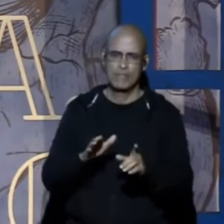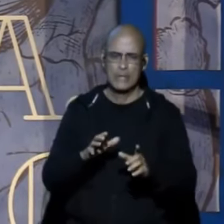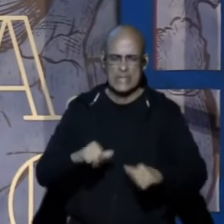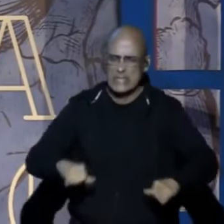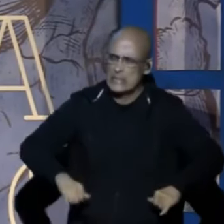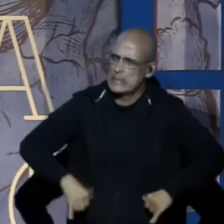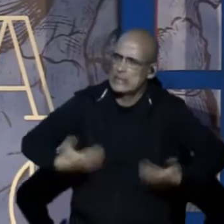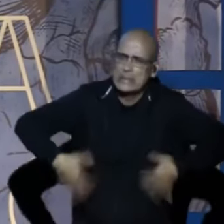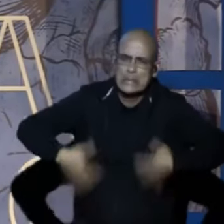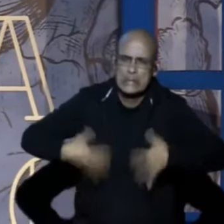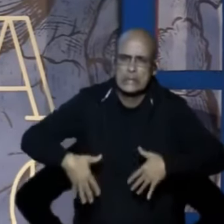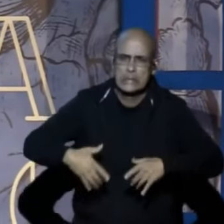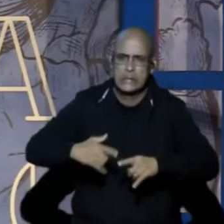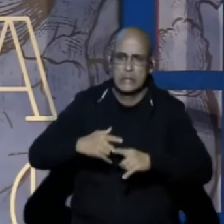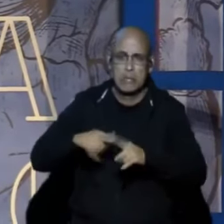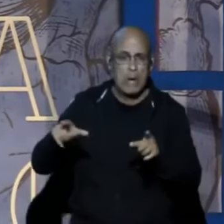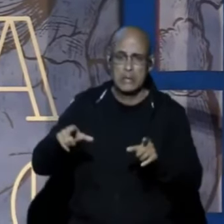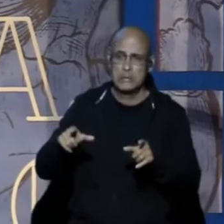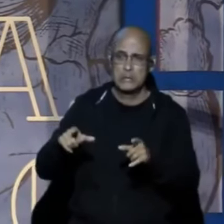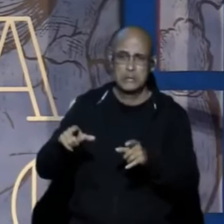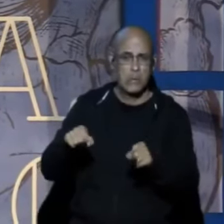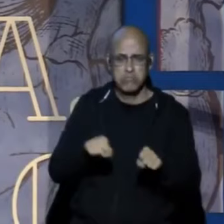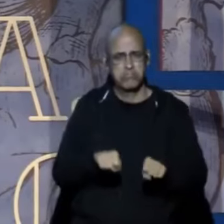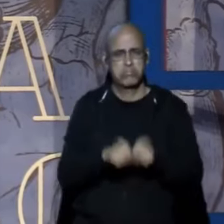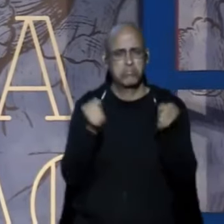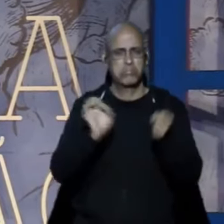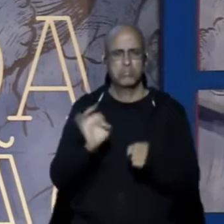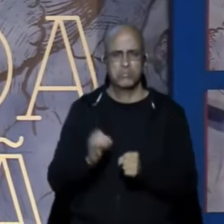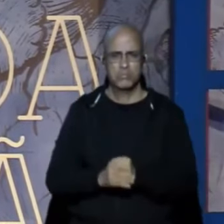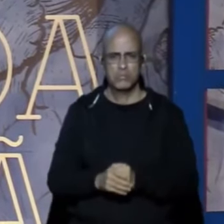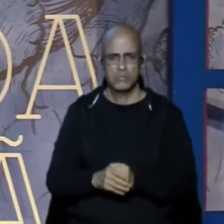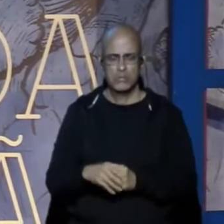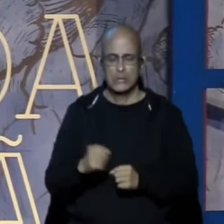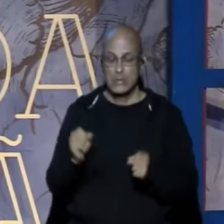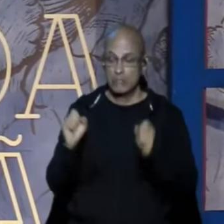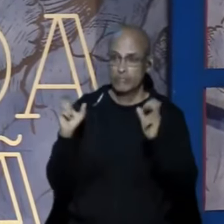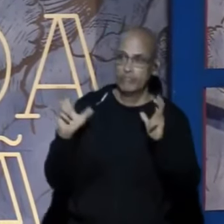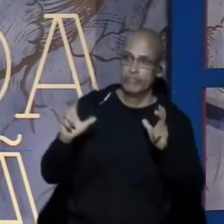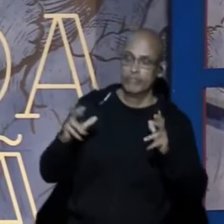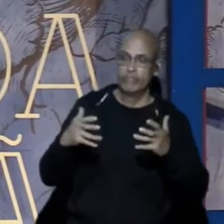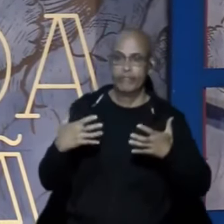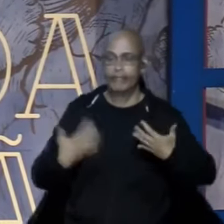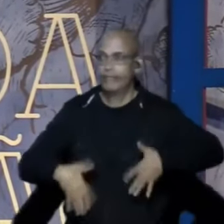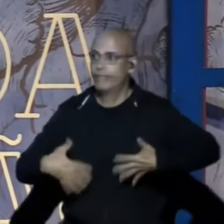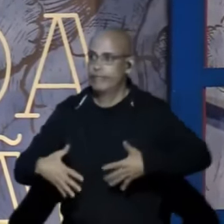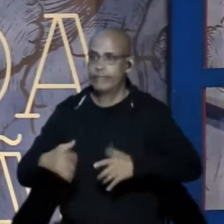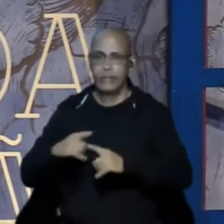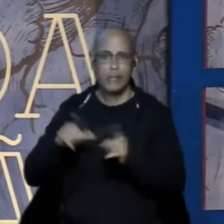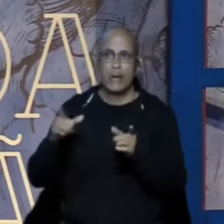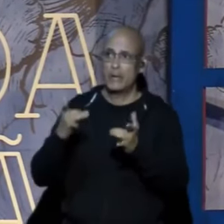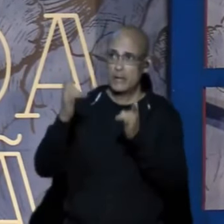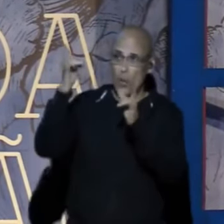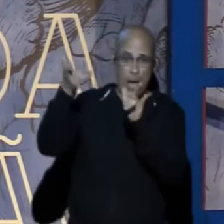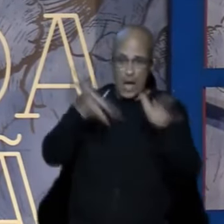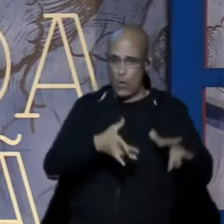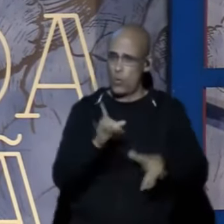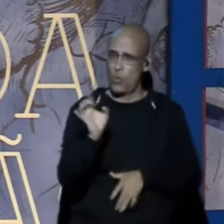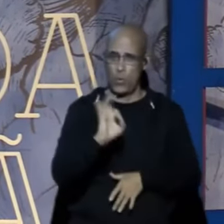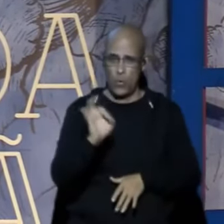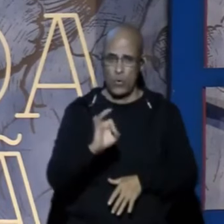angustiados Perplexos Mas não desanimados Perseguidos Mas não desamparados